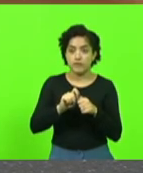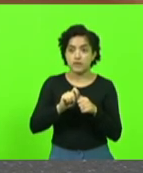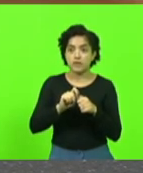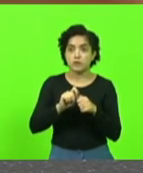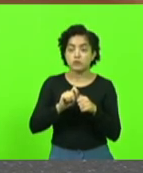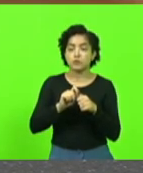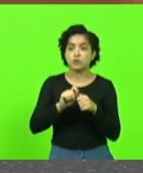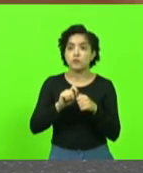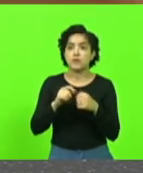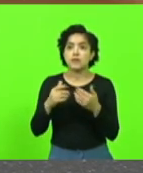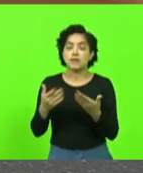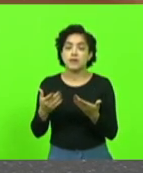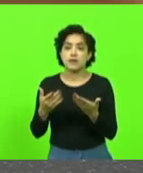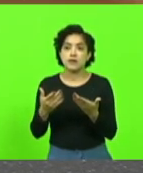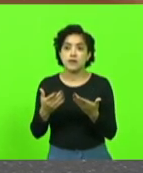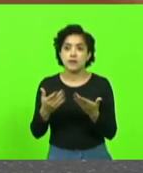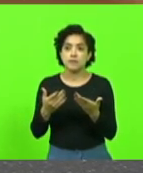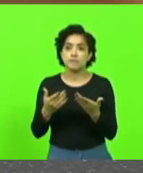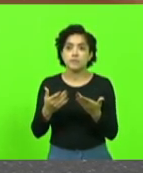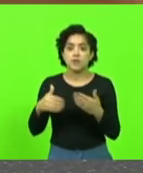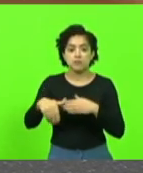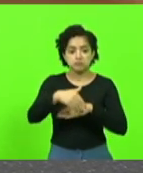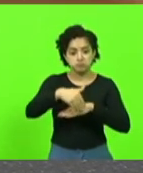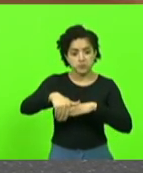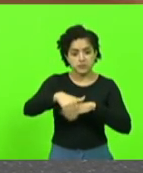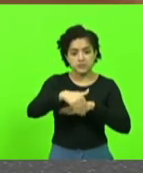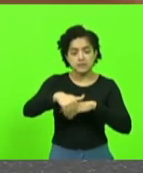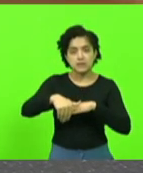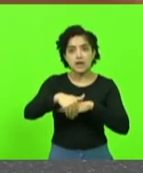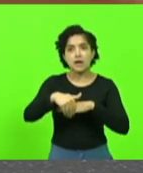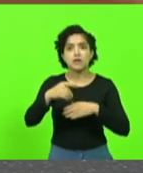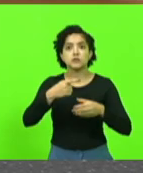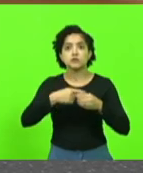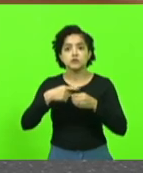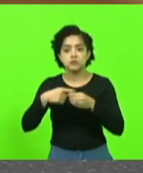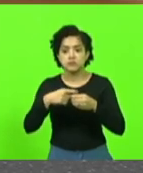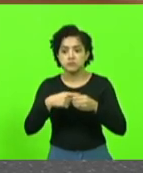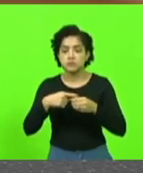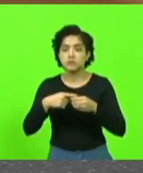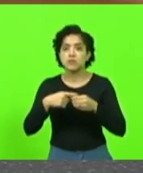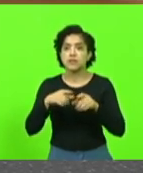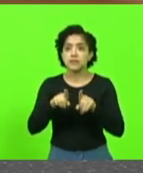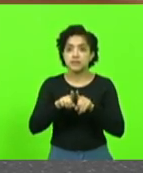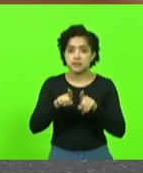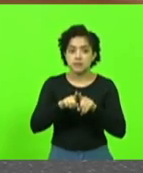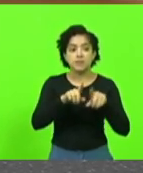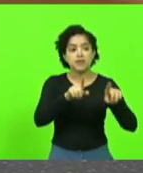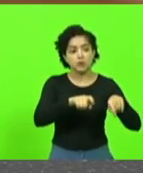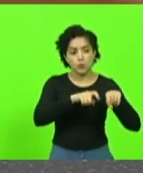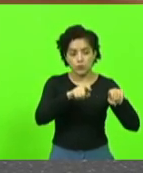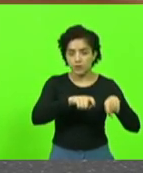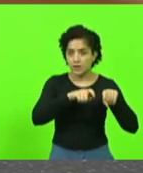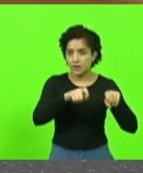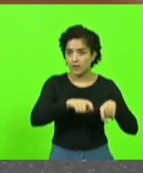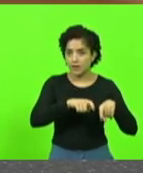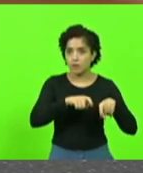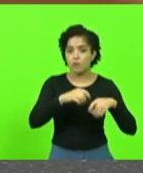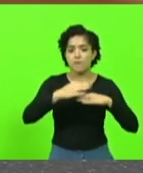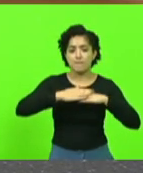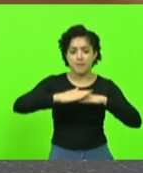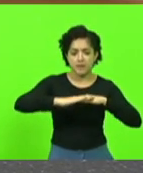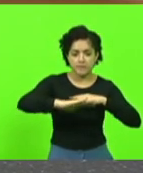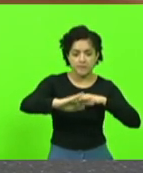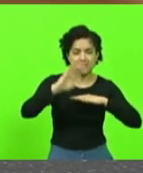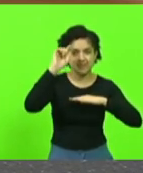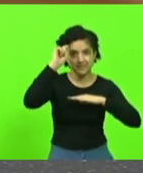infraestrutura urbana, e também rural, pavimentação